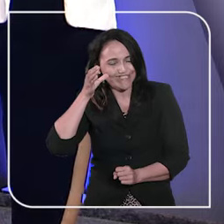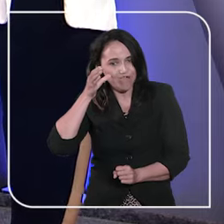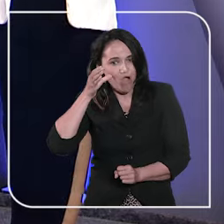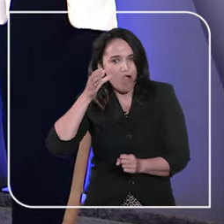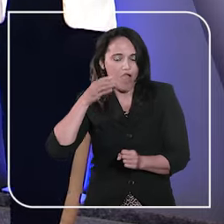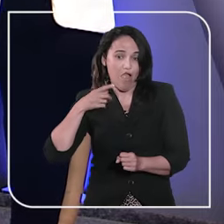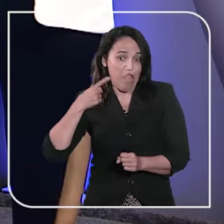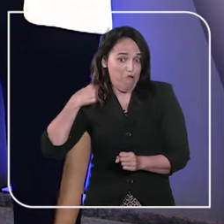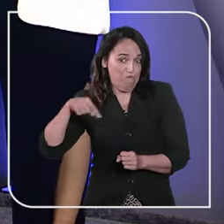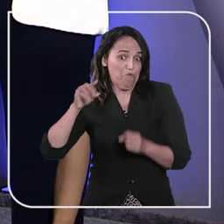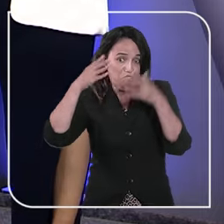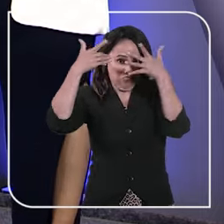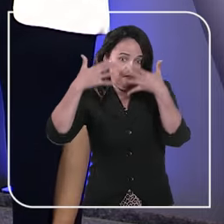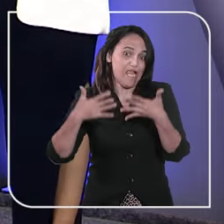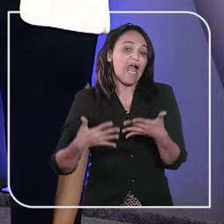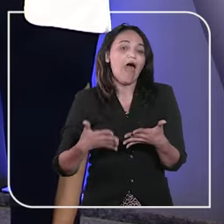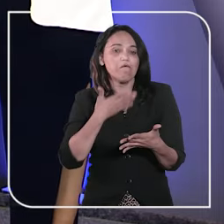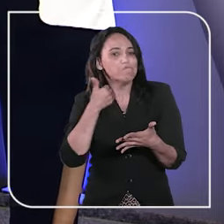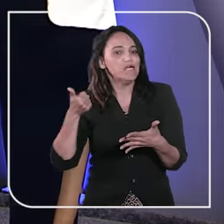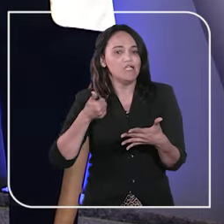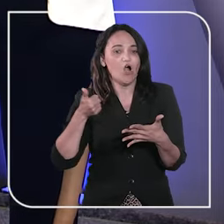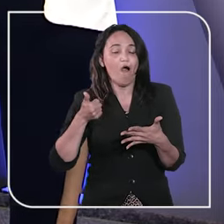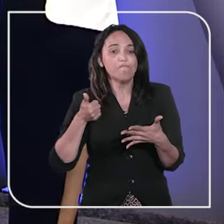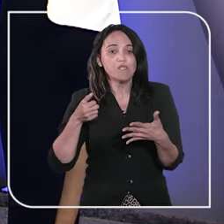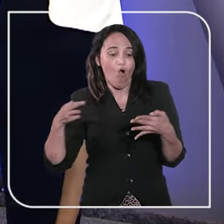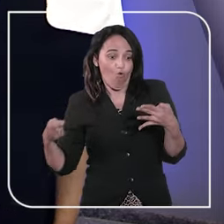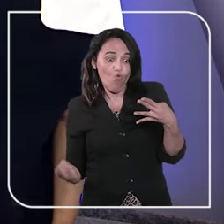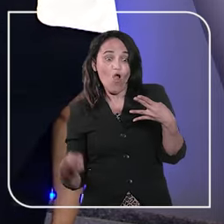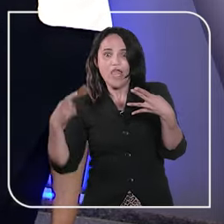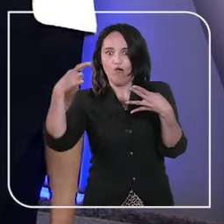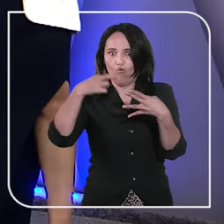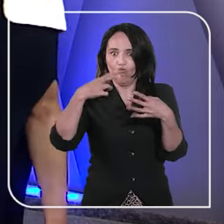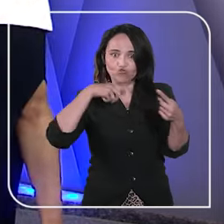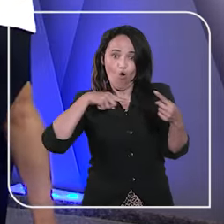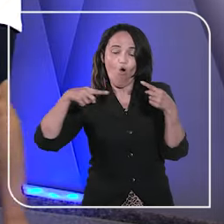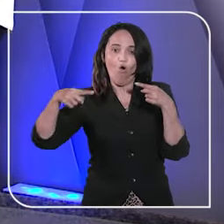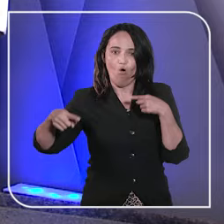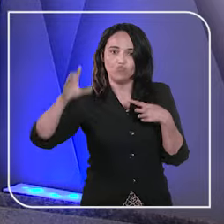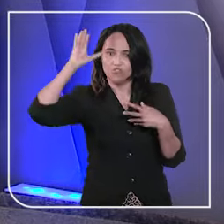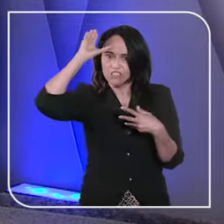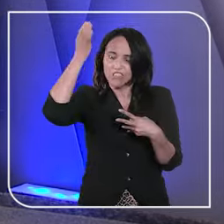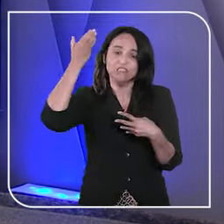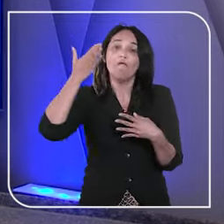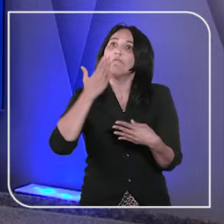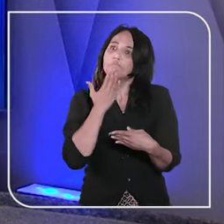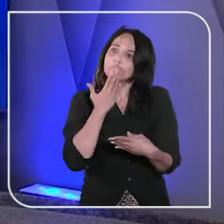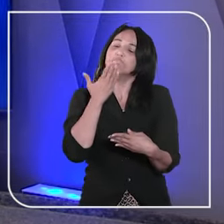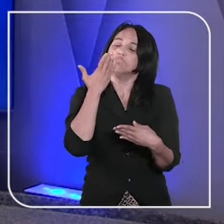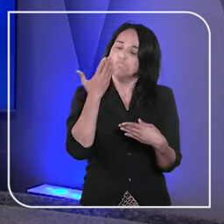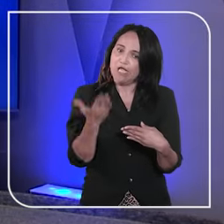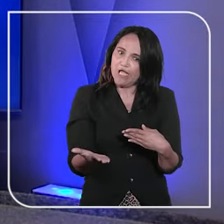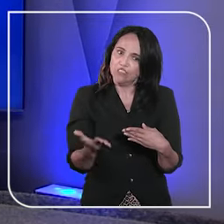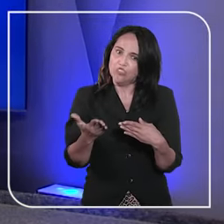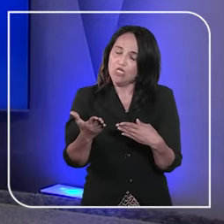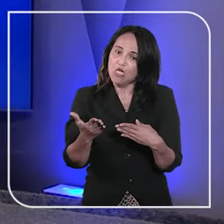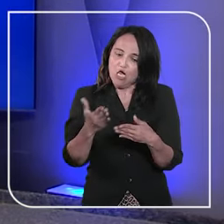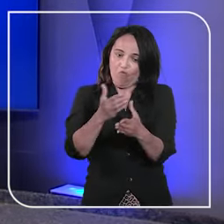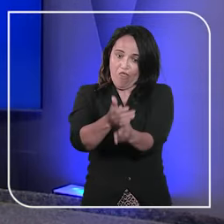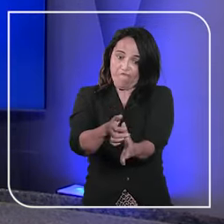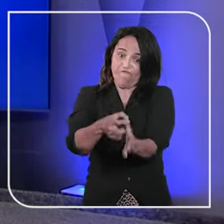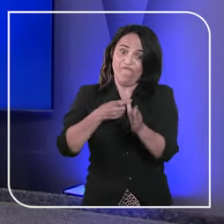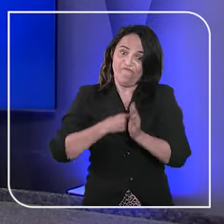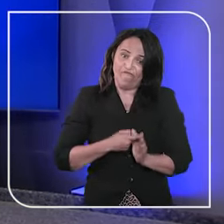esse conceito jurídico. Quem recorre contra uma decisão pode pedir o efeito suspensivo,